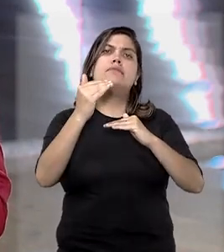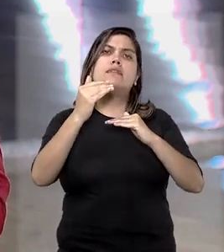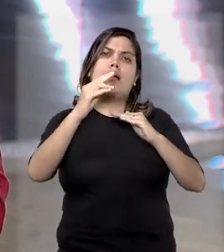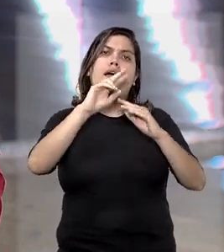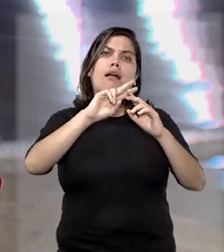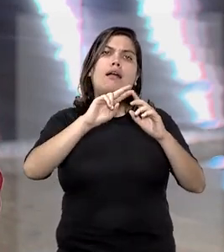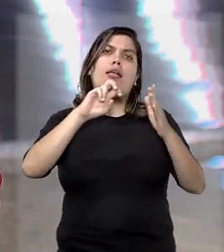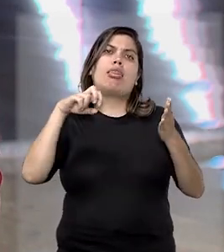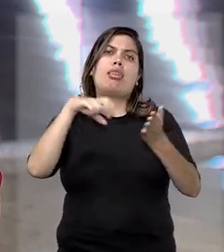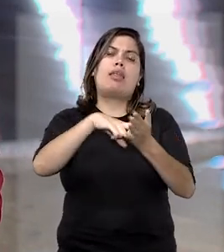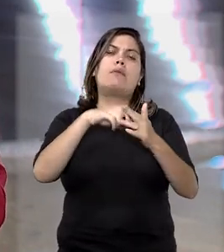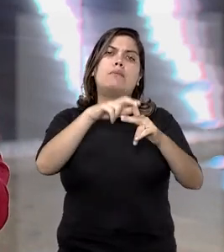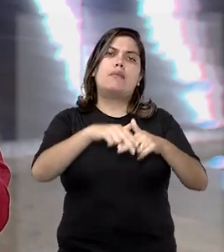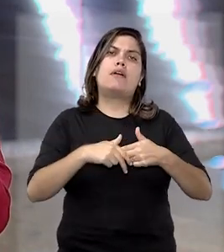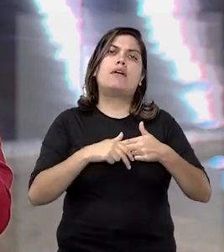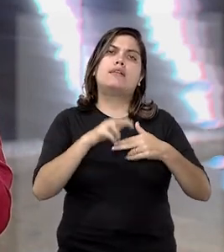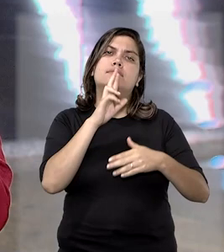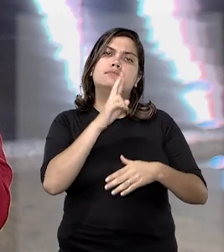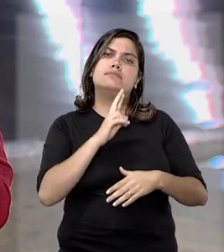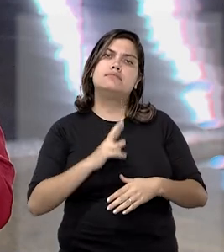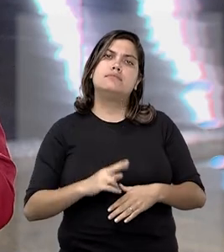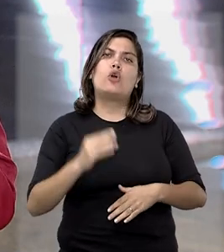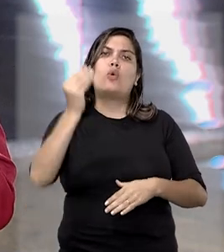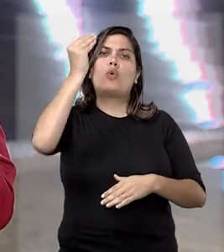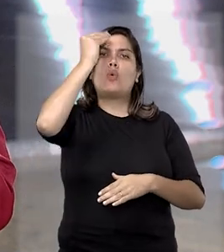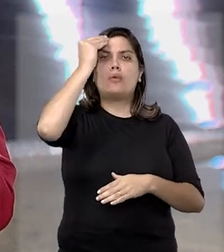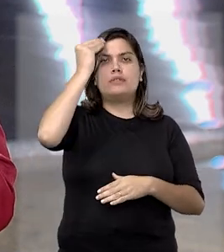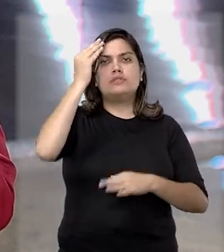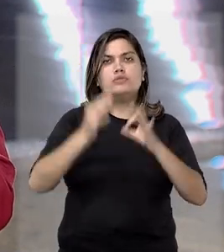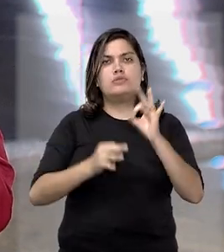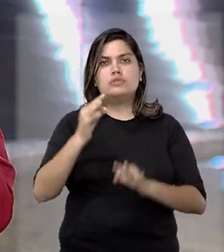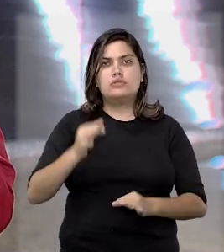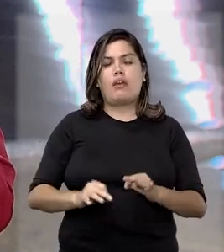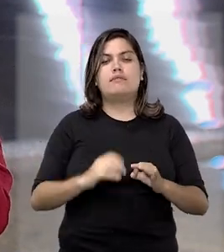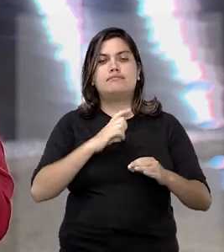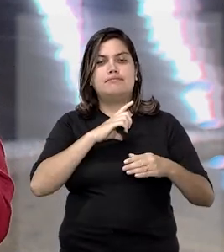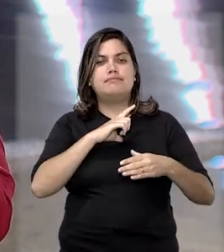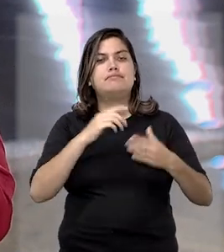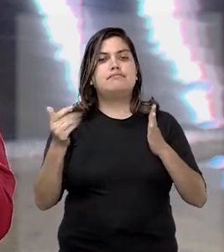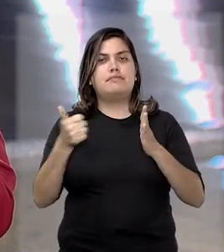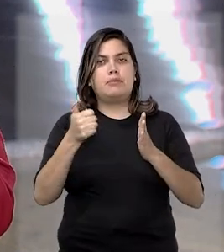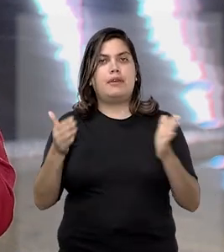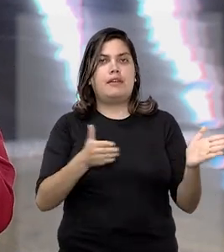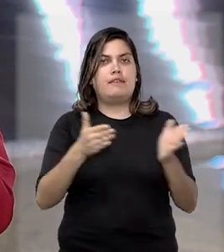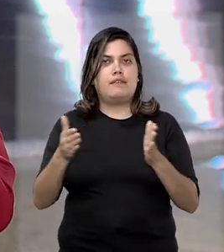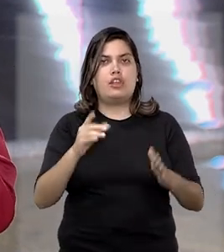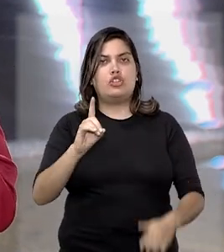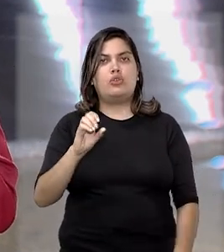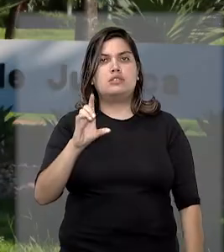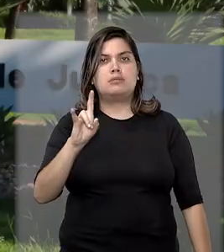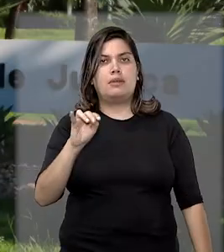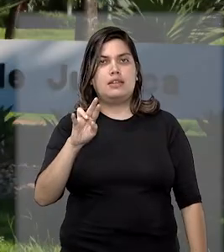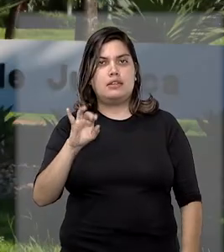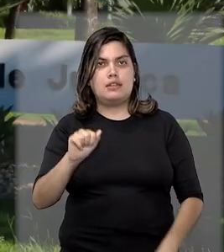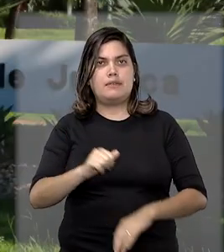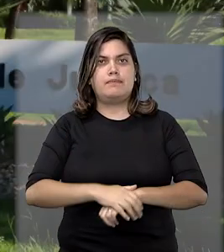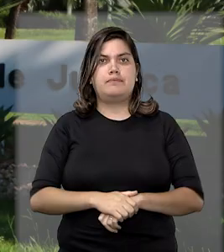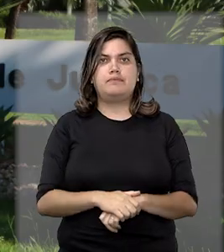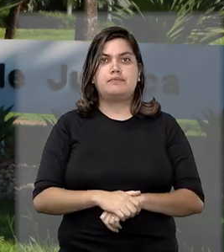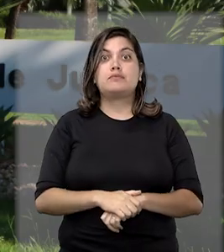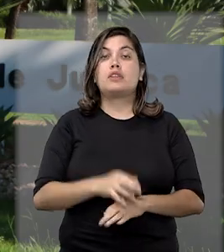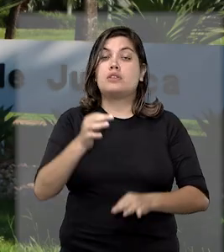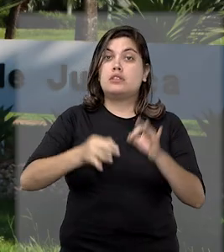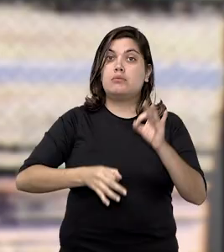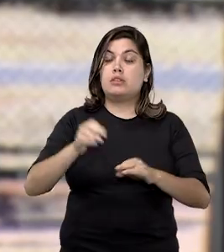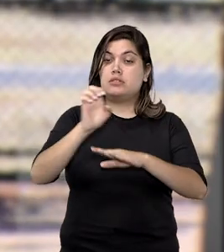pena em razão da circunstância judicial culpabilidade aferida na primeira fase da dosimetria. Para o Tribunal